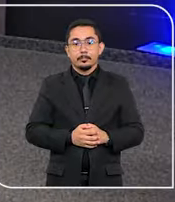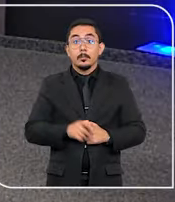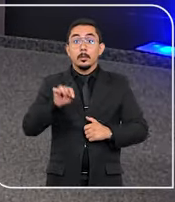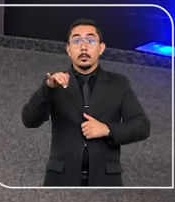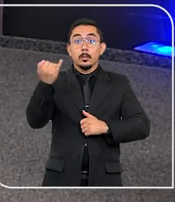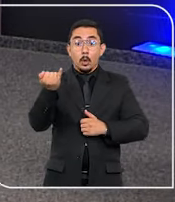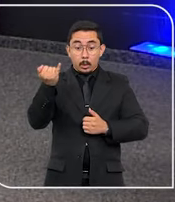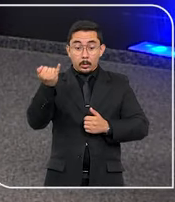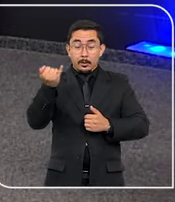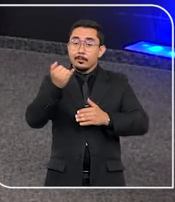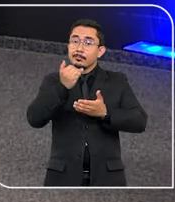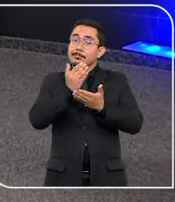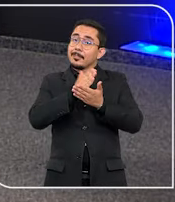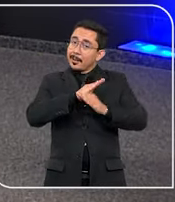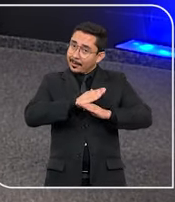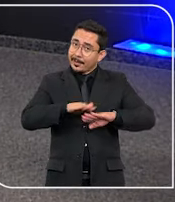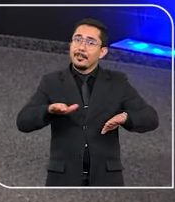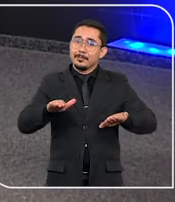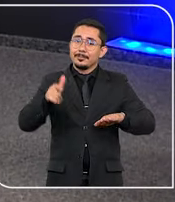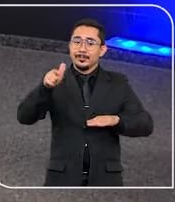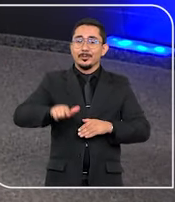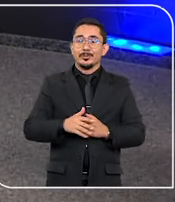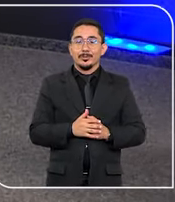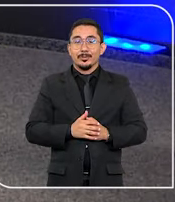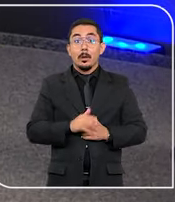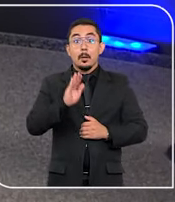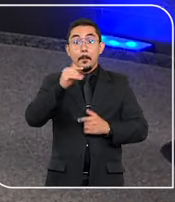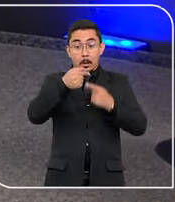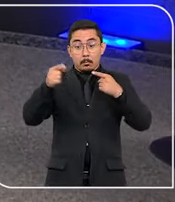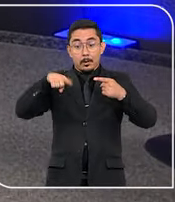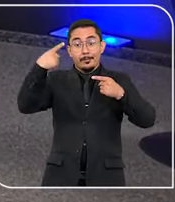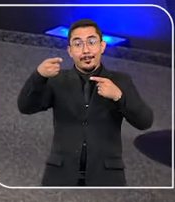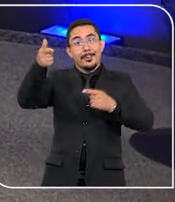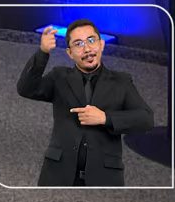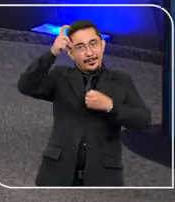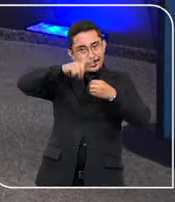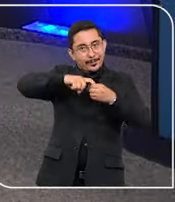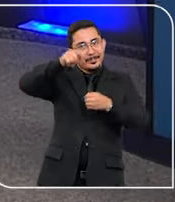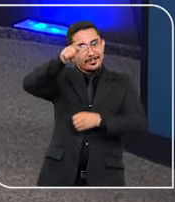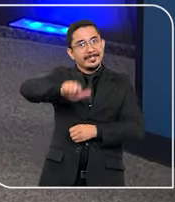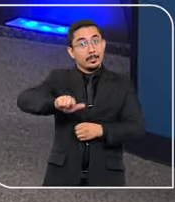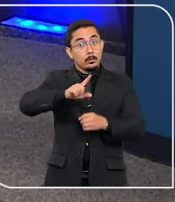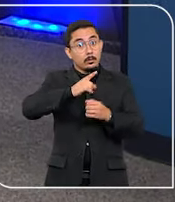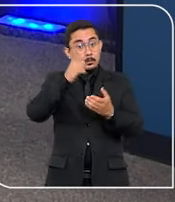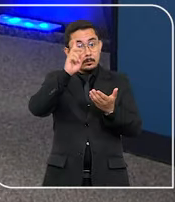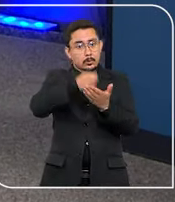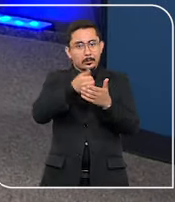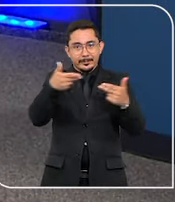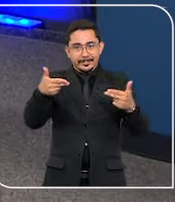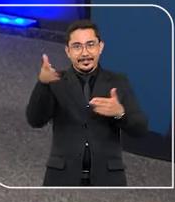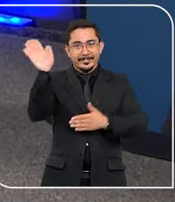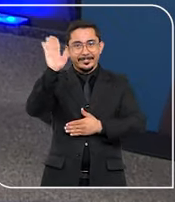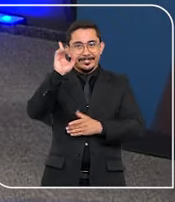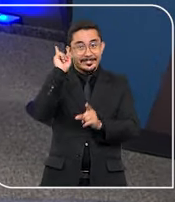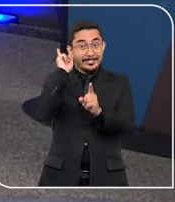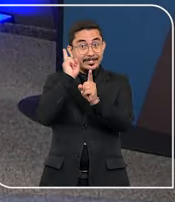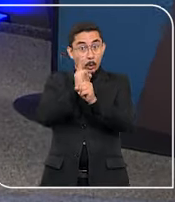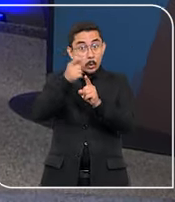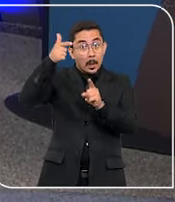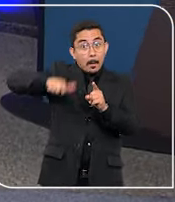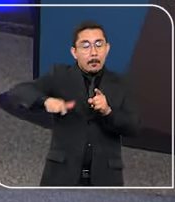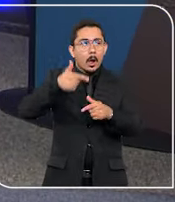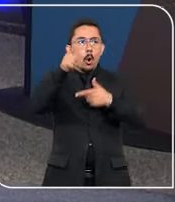E o STJ Notícias está terminando, mas a gente volta na próxima semana com novas decisões. Até lá,